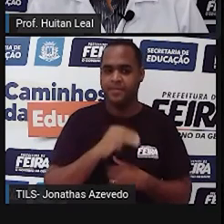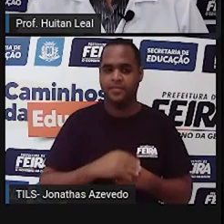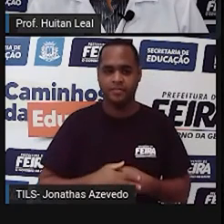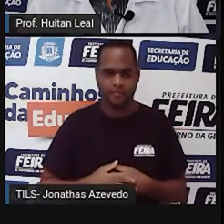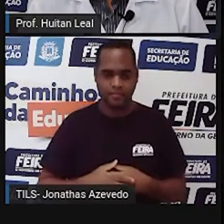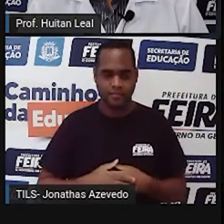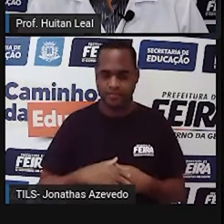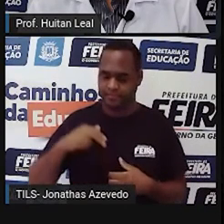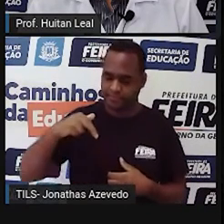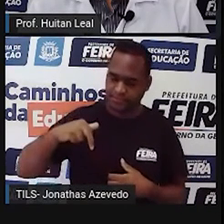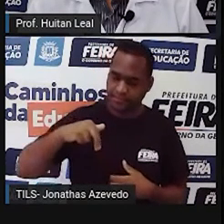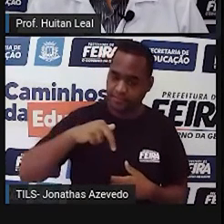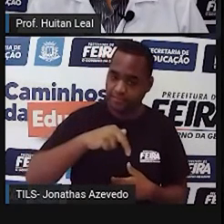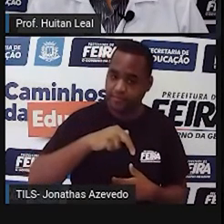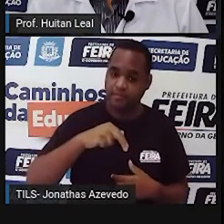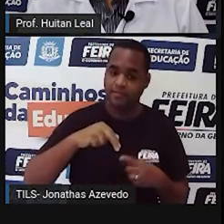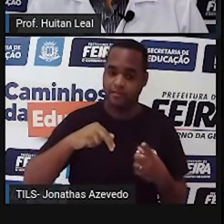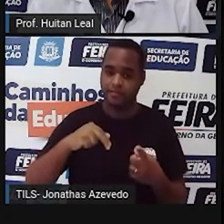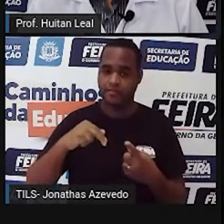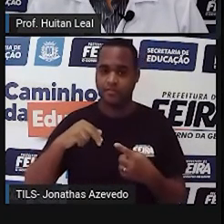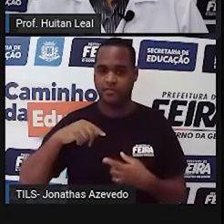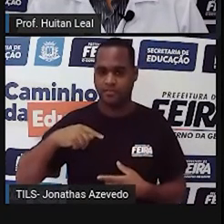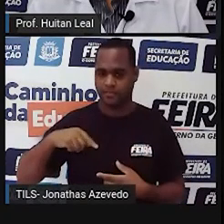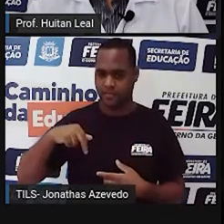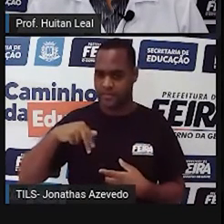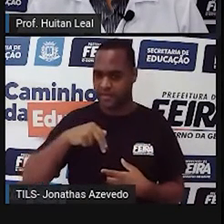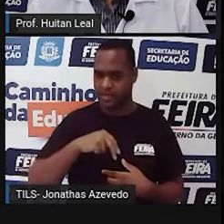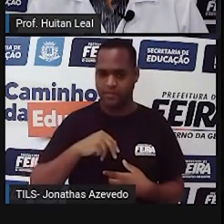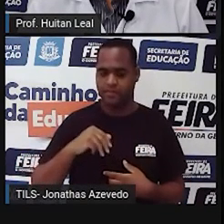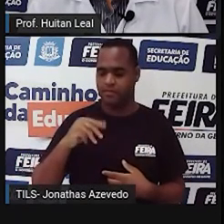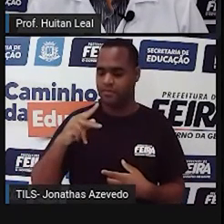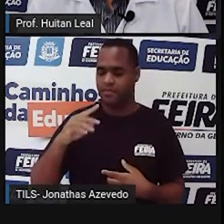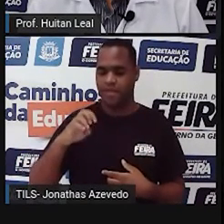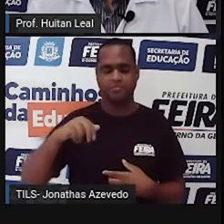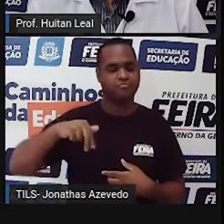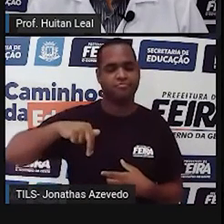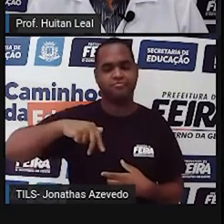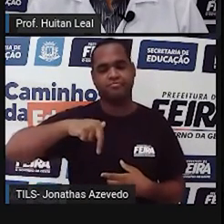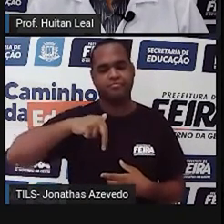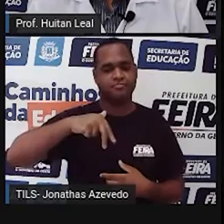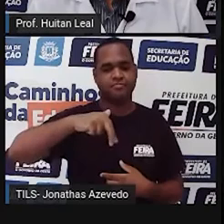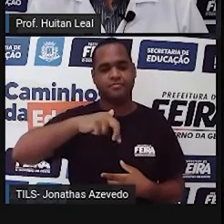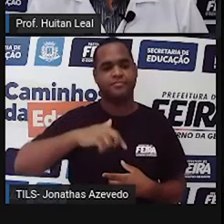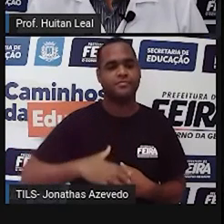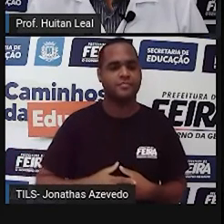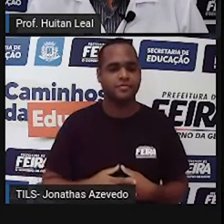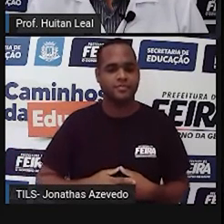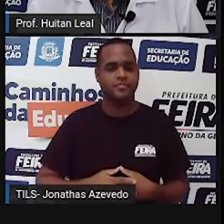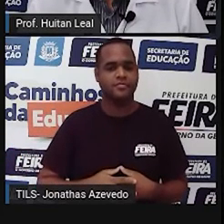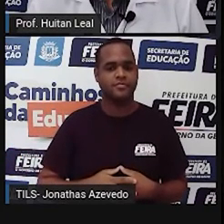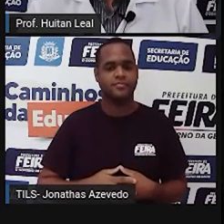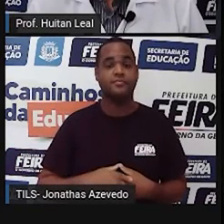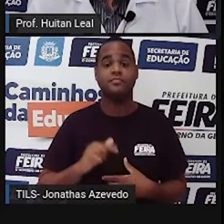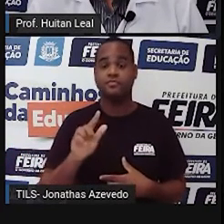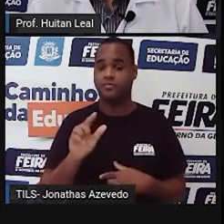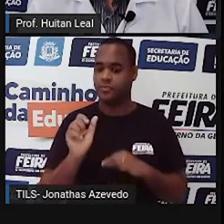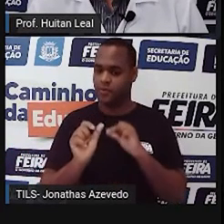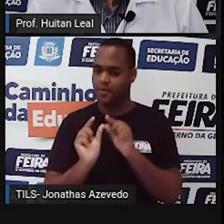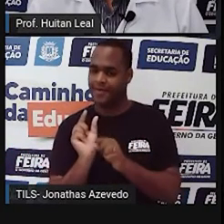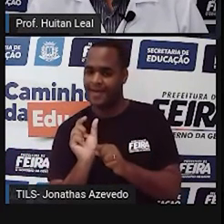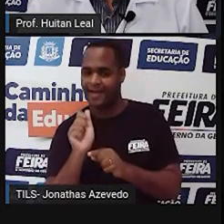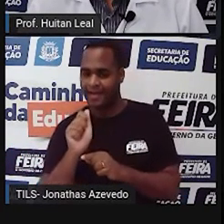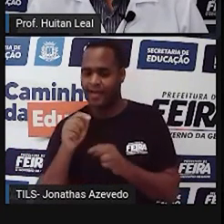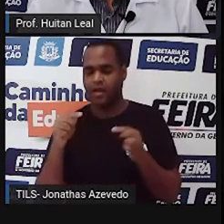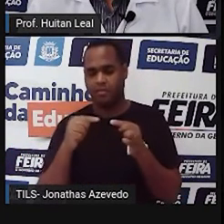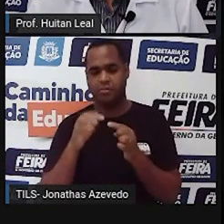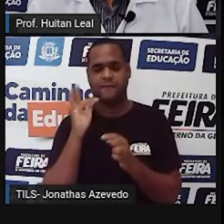Andava a pé. Esse A aqui, não é? Se fosse considerado um artigo, ele seria um artigo feminino. Então, a